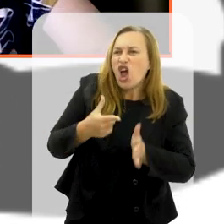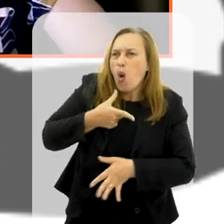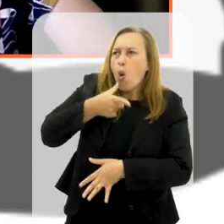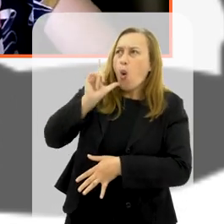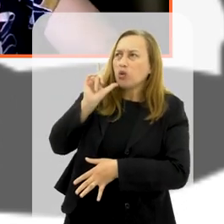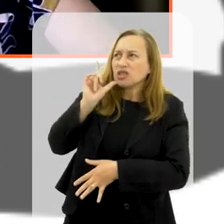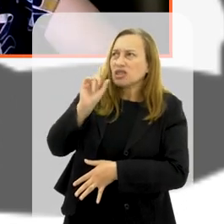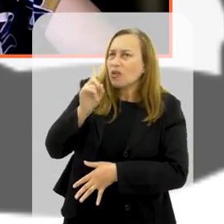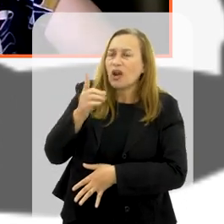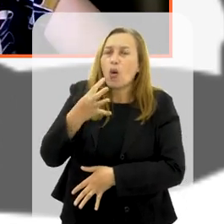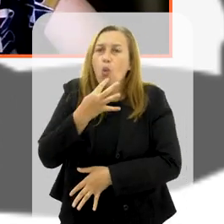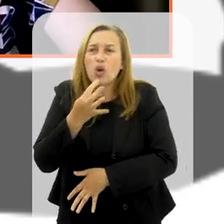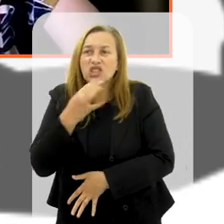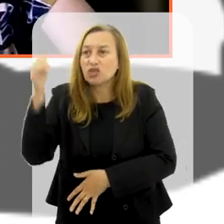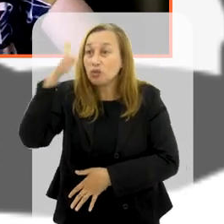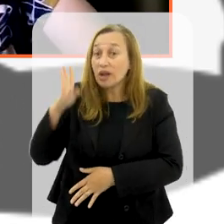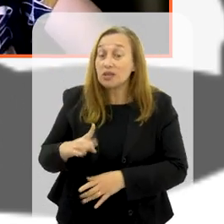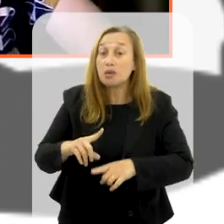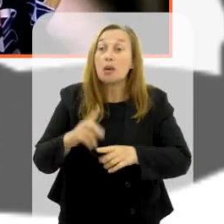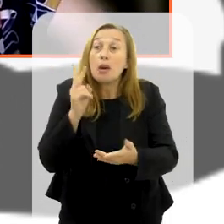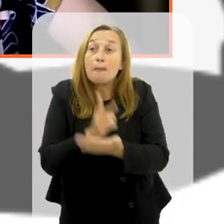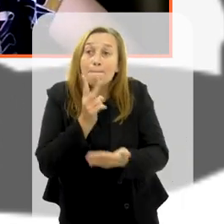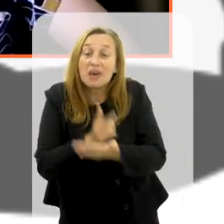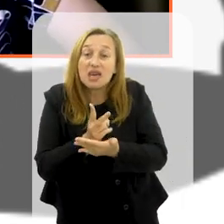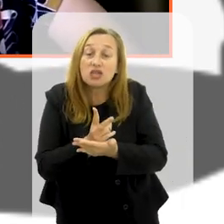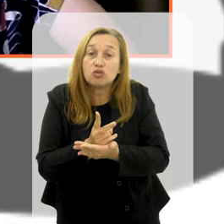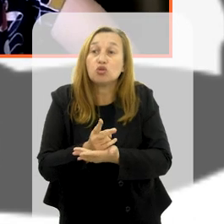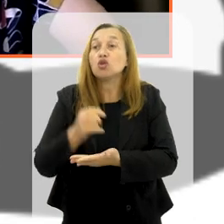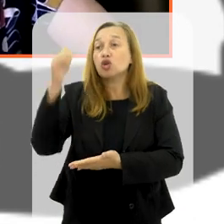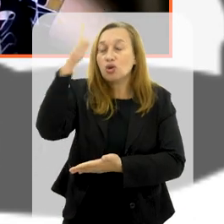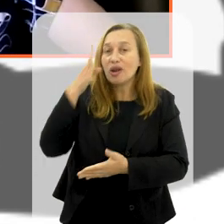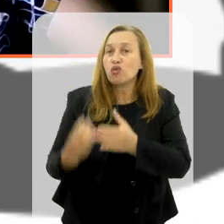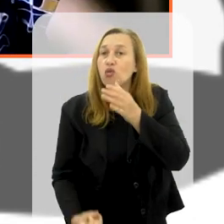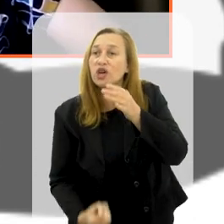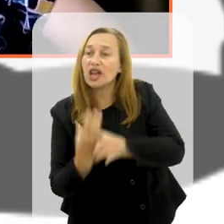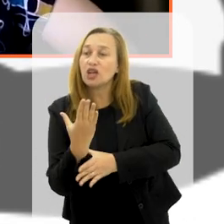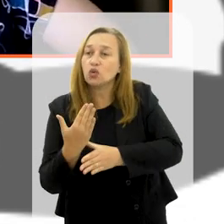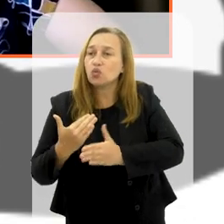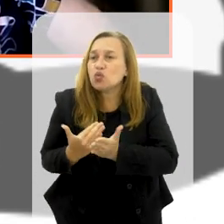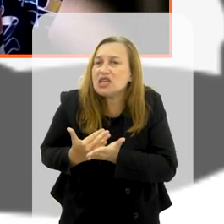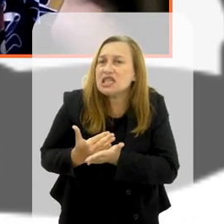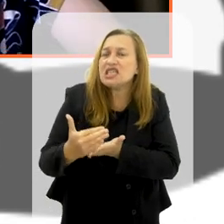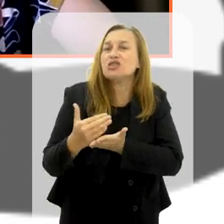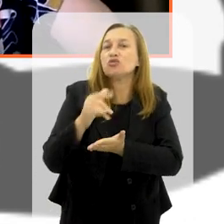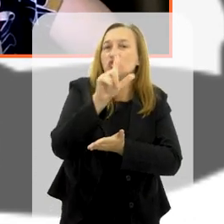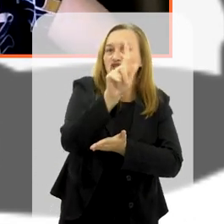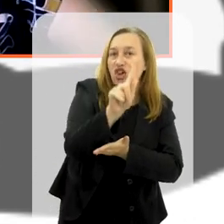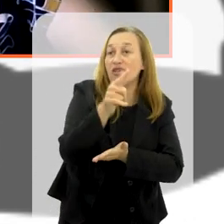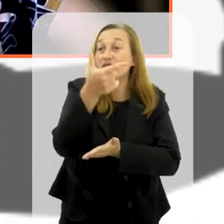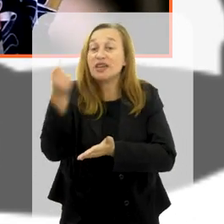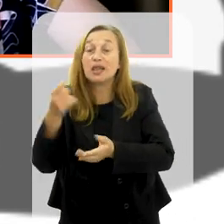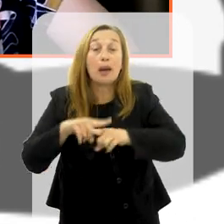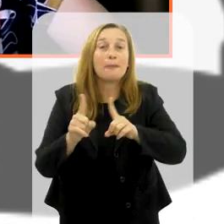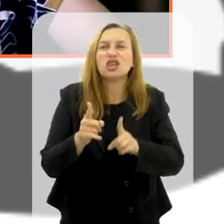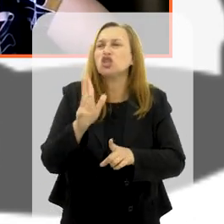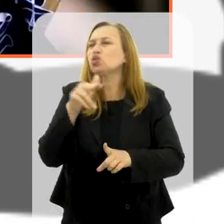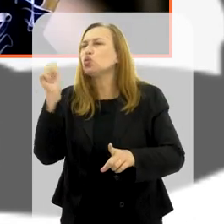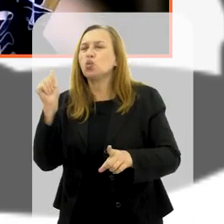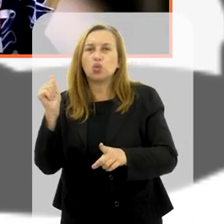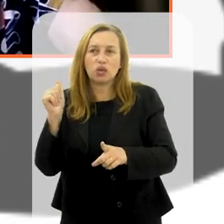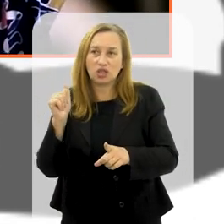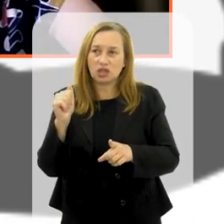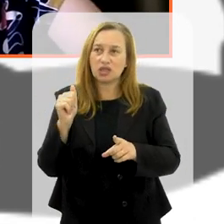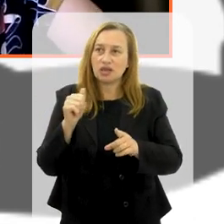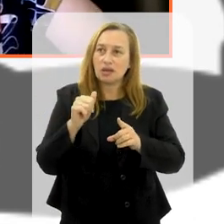para nós no Brasil, apesar do Brasil ter sido membro fundador desde o início do G20, mas ele nunca tinha passado